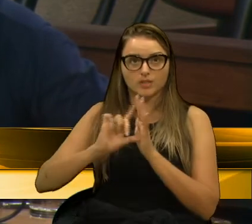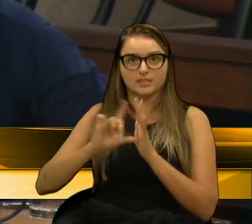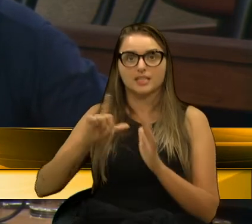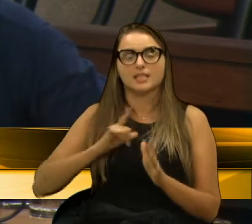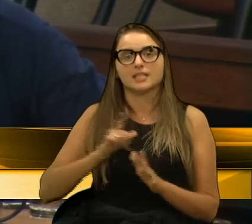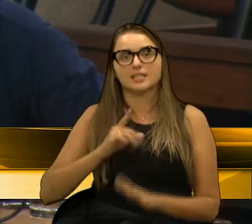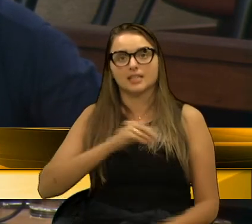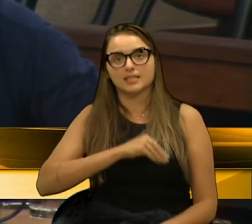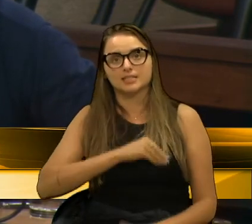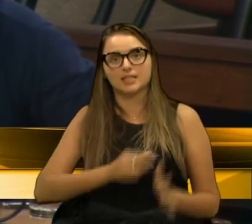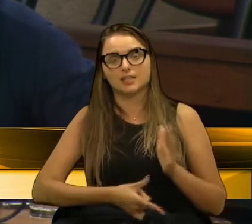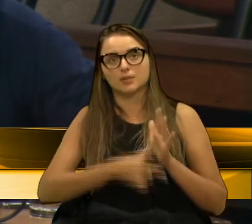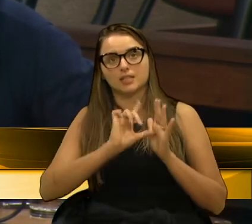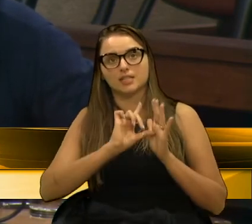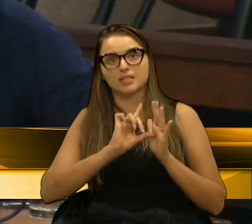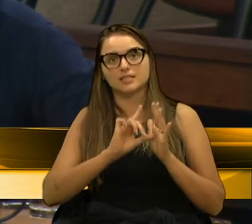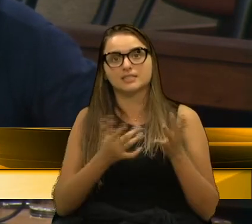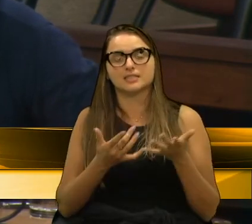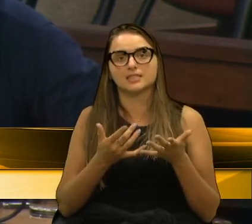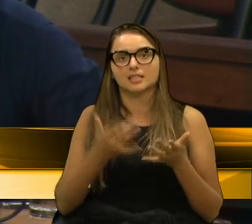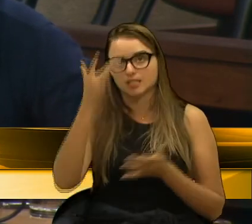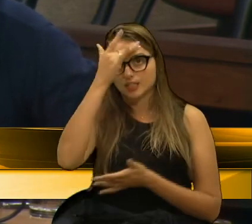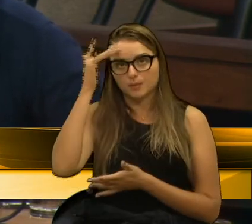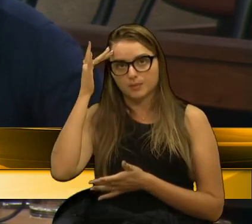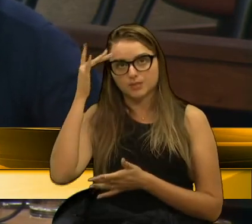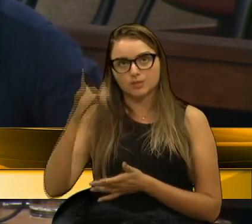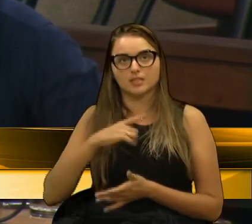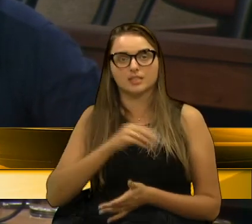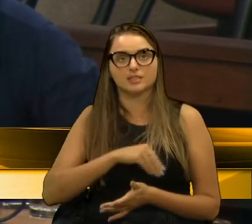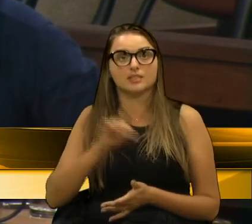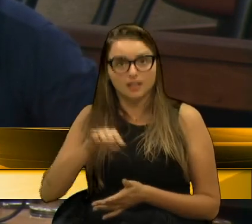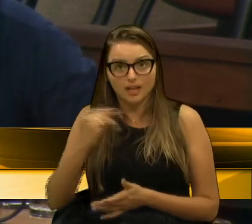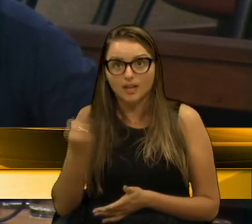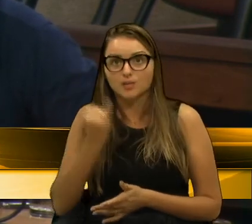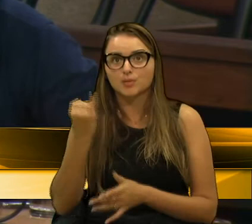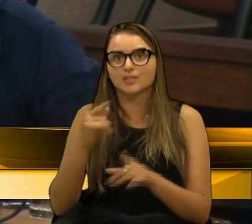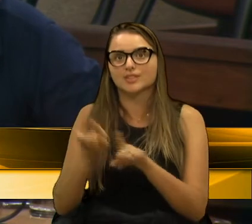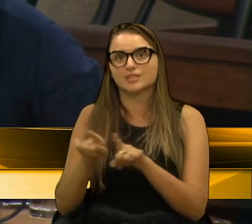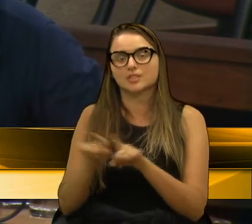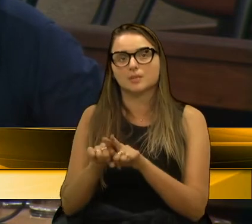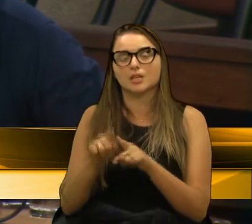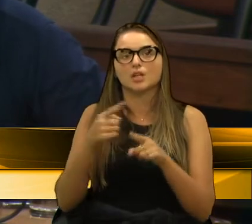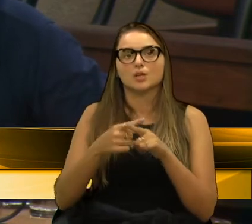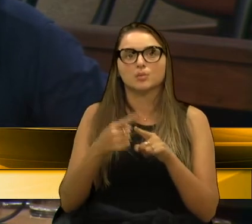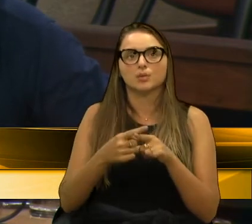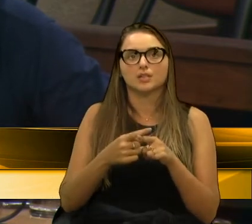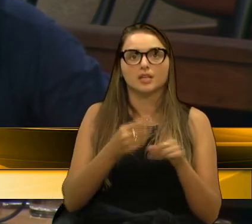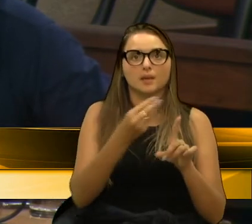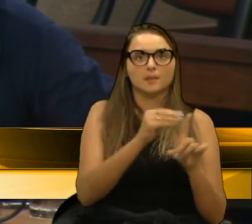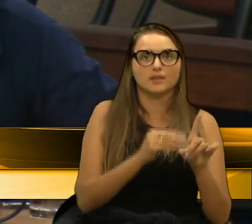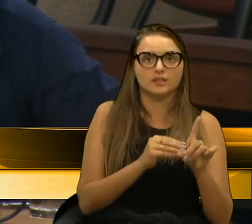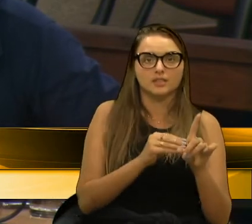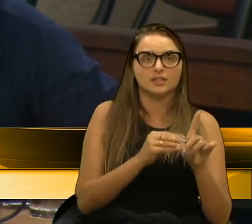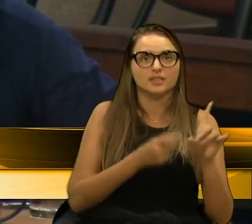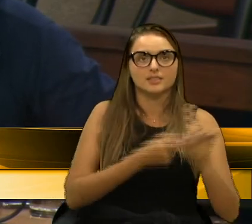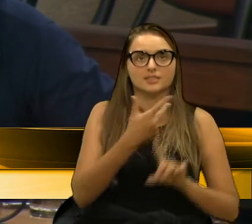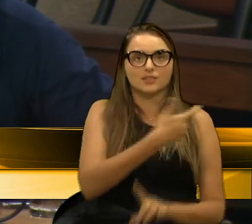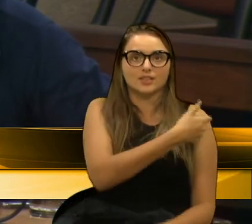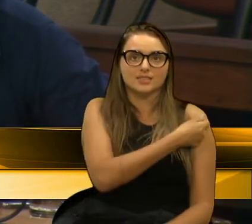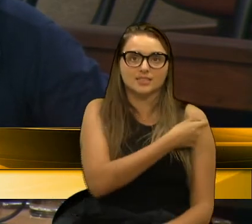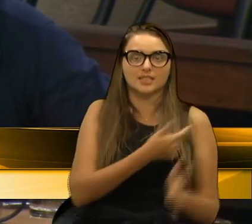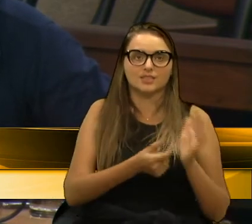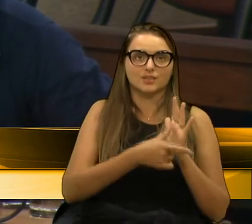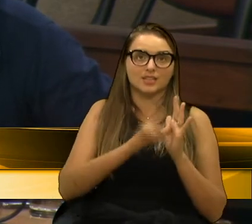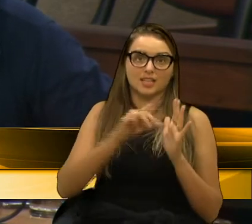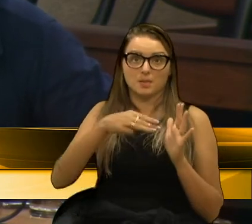boa antes da pessoa que está lá na periferia que não tem renda, isso seria importante, porque da periferia, vez de se vacinar em março, poderia se vacinar agora